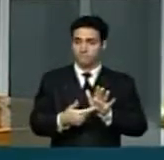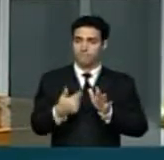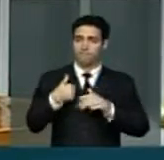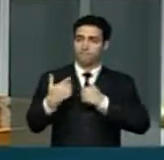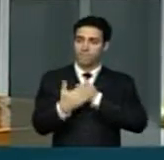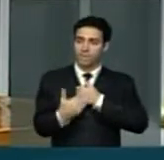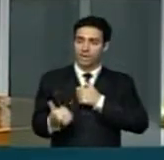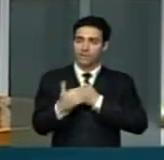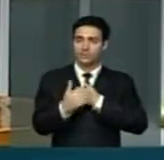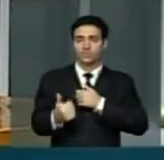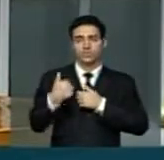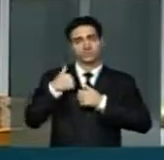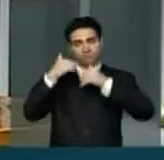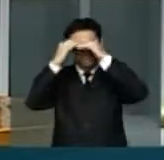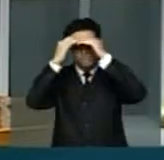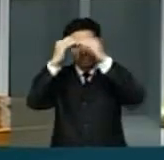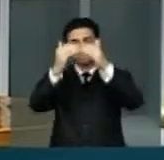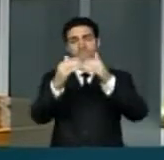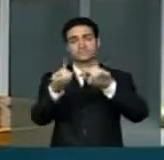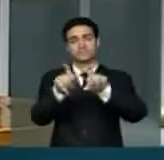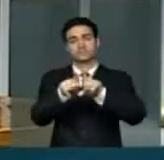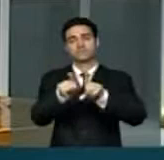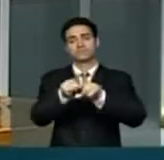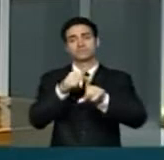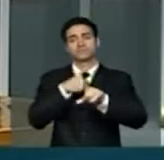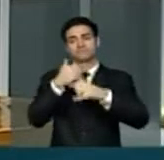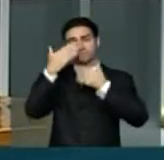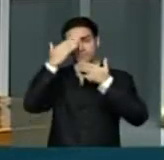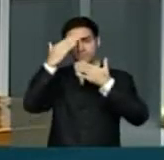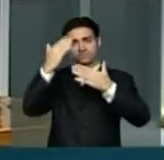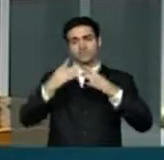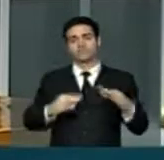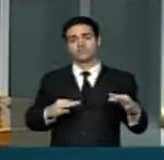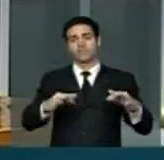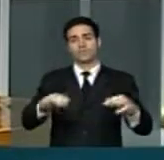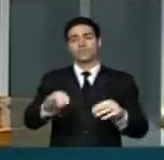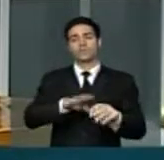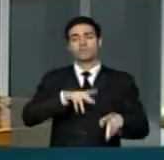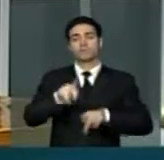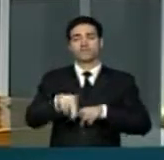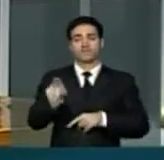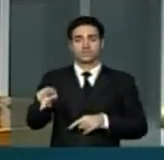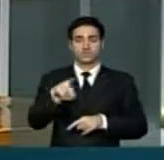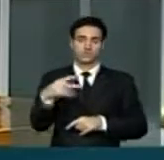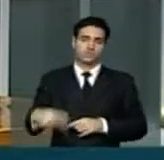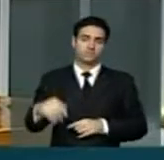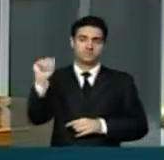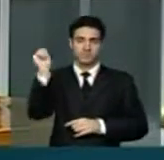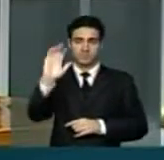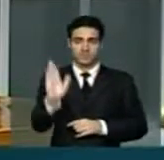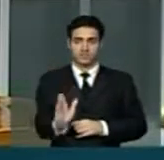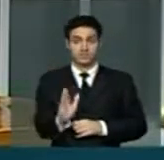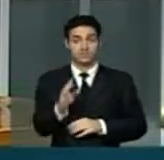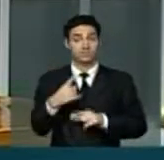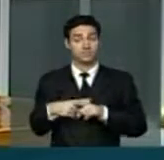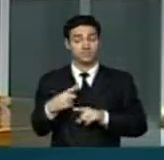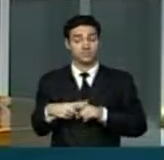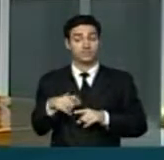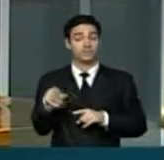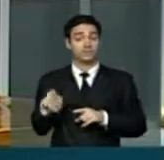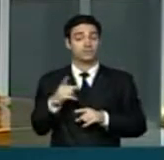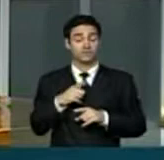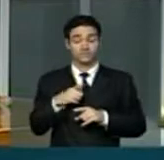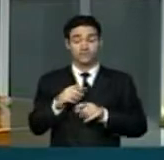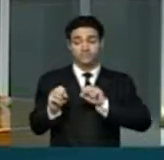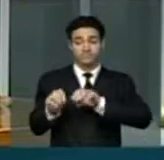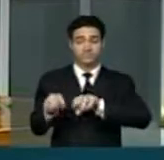meu carinho, o meu respeito e a minha gratidão a todos os professores deste país, que, além de transmitir